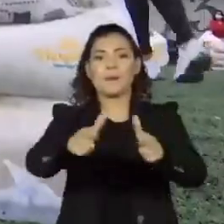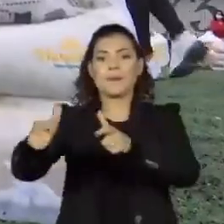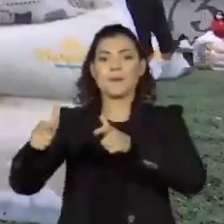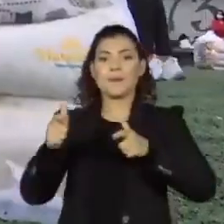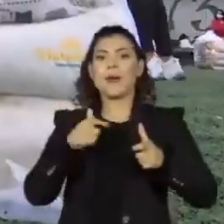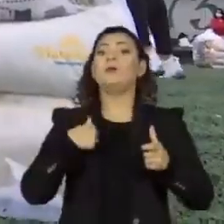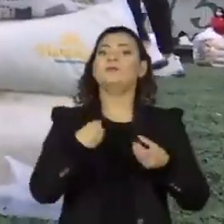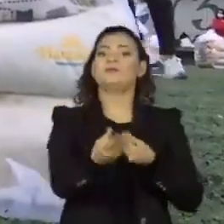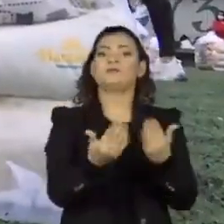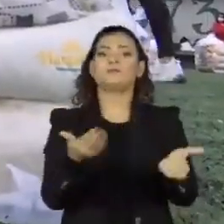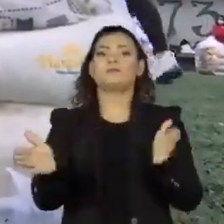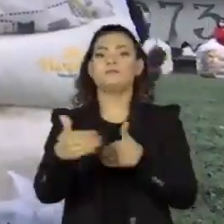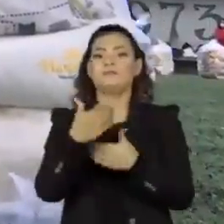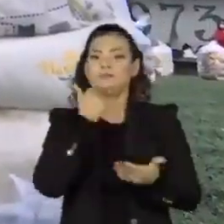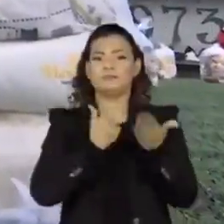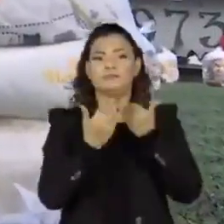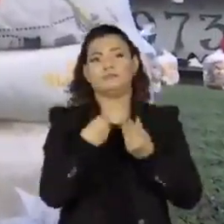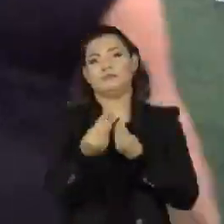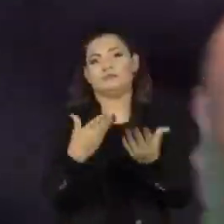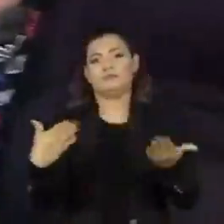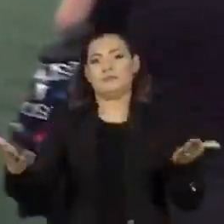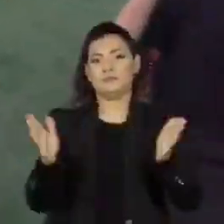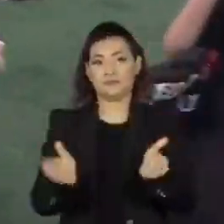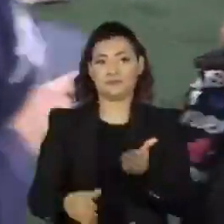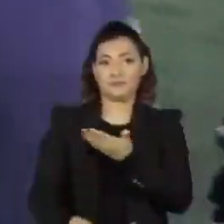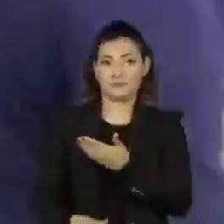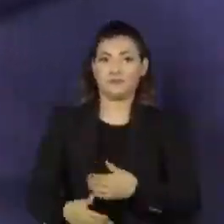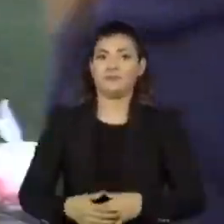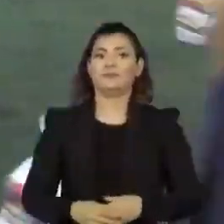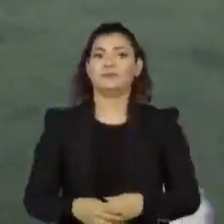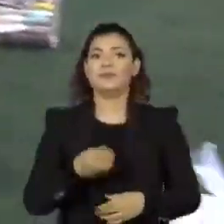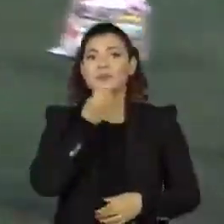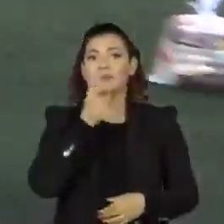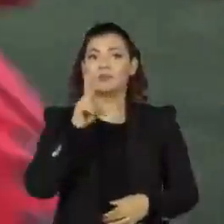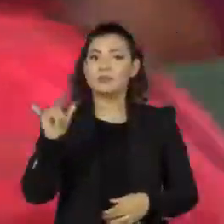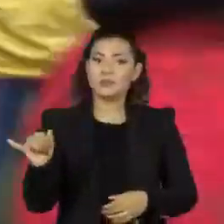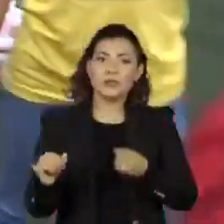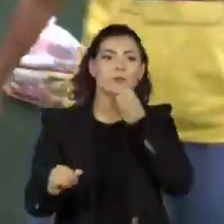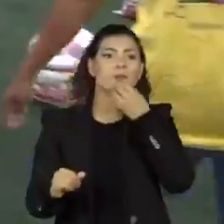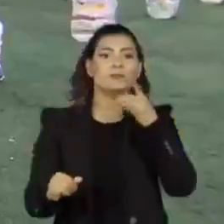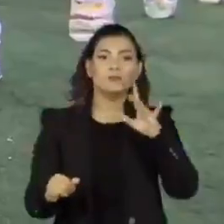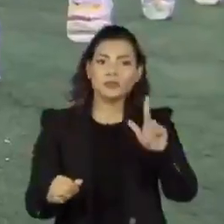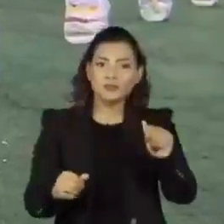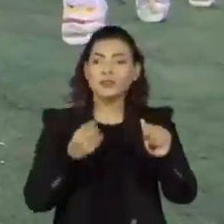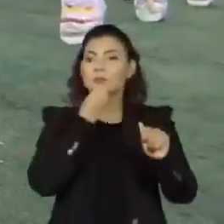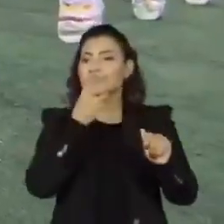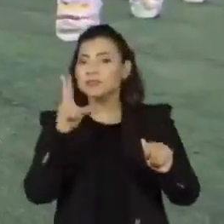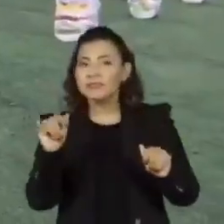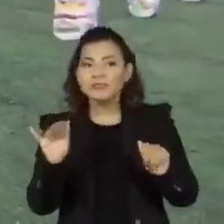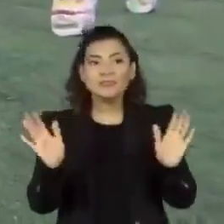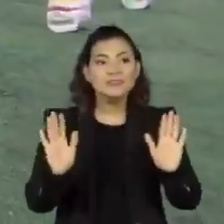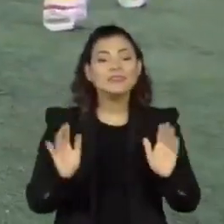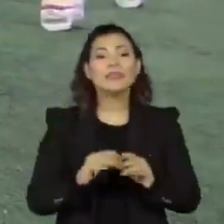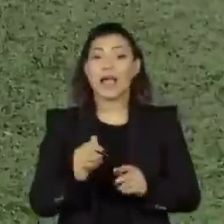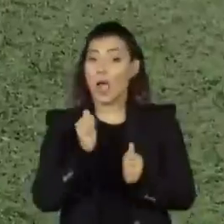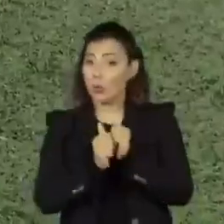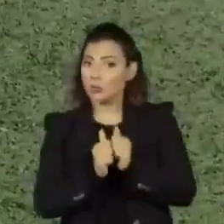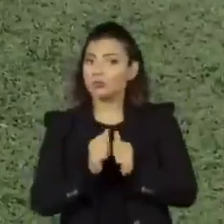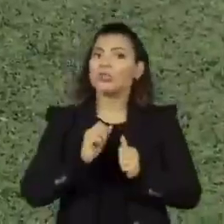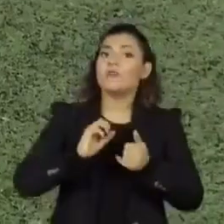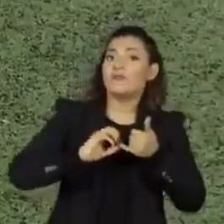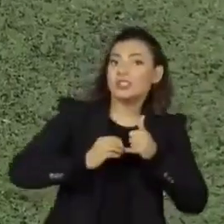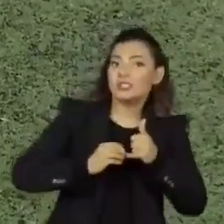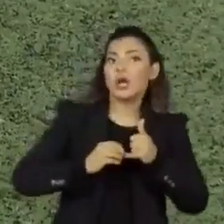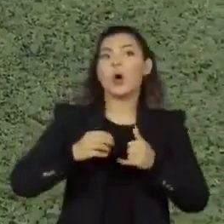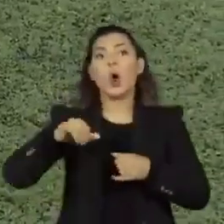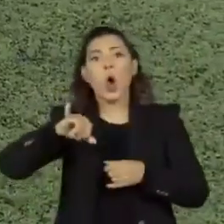pontos de distribuição de cestas básicas. Bom dia, bom dia. Pode seguir, gente. Arroz, feijão, uma lata